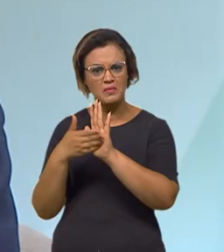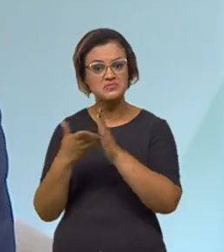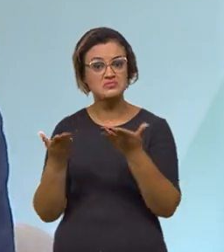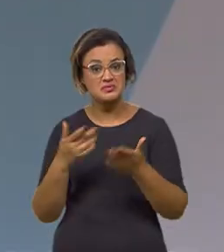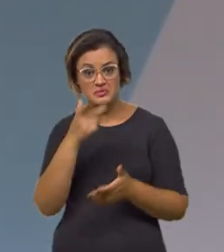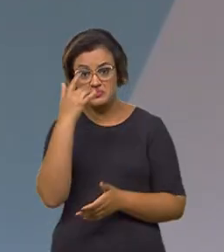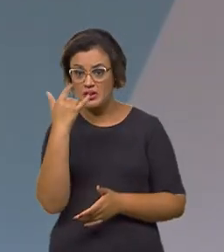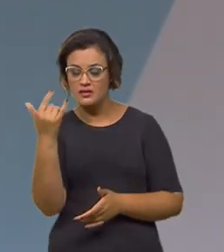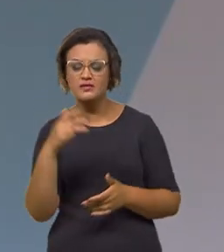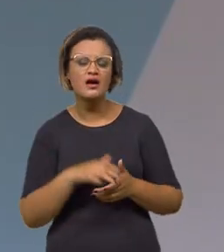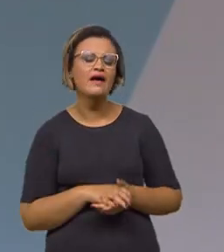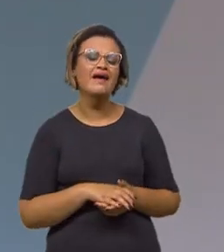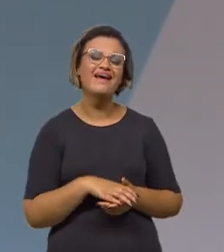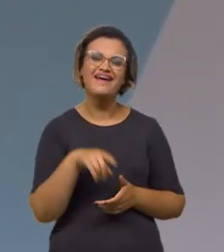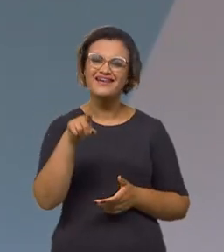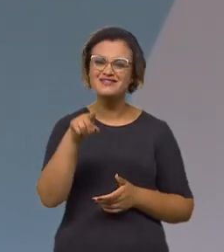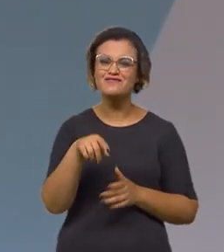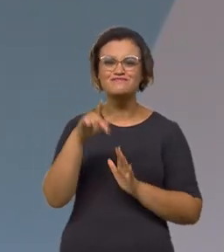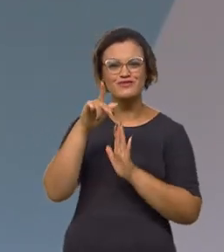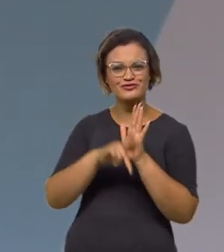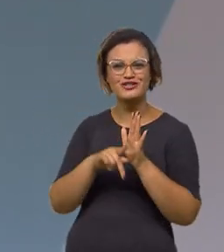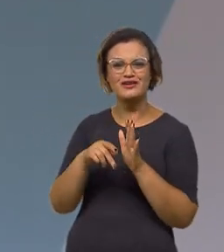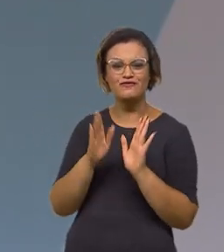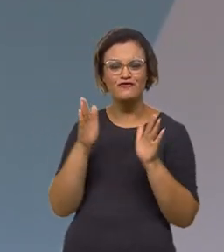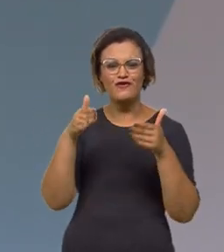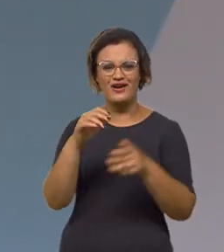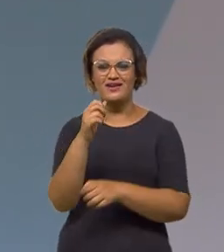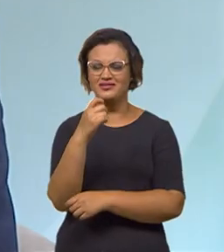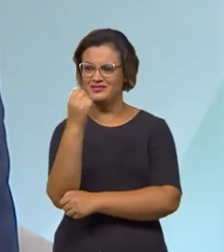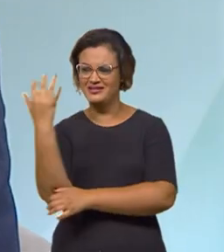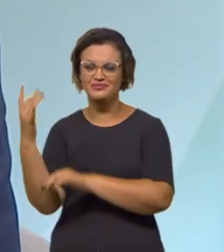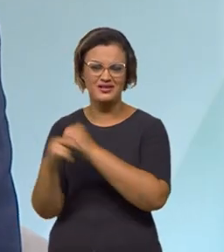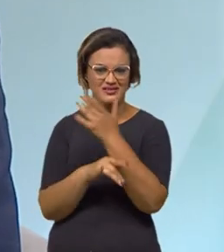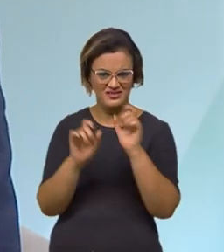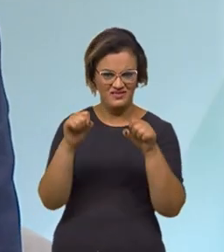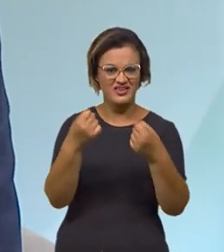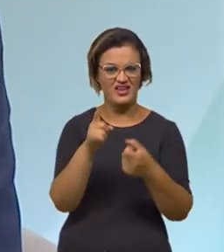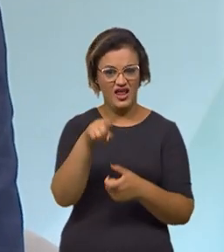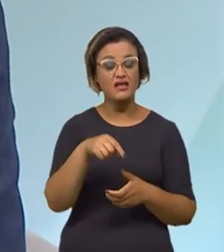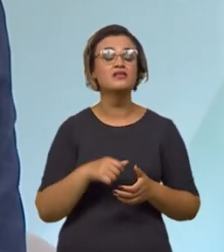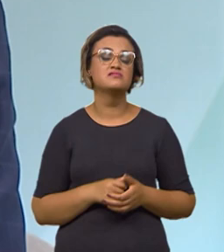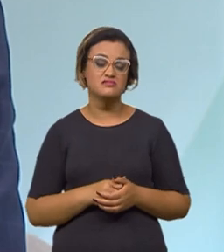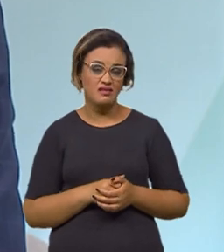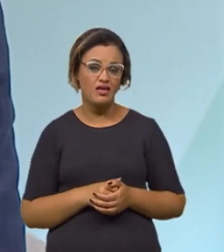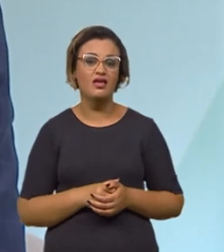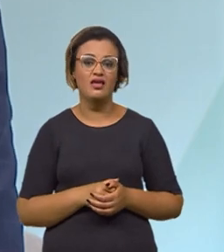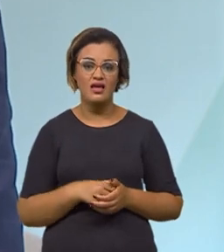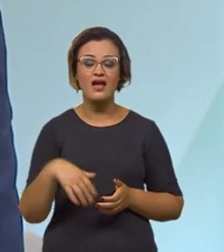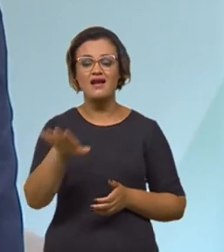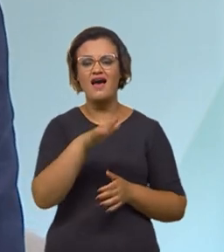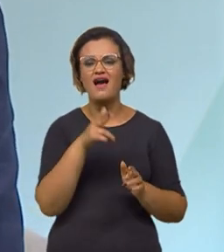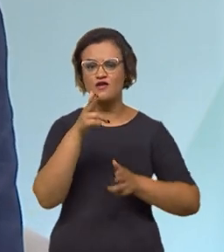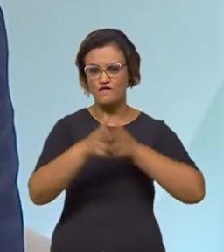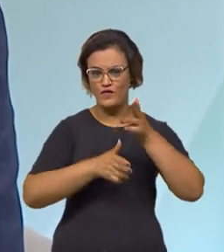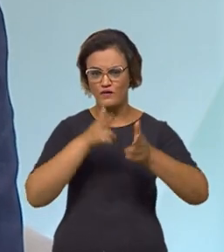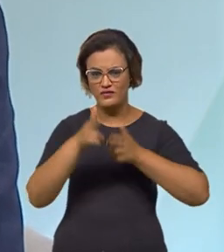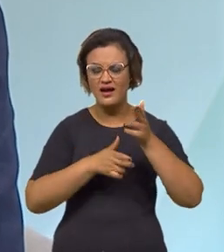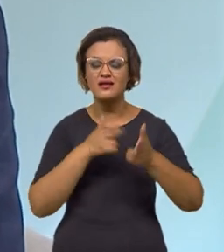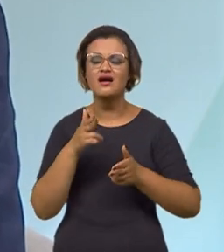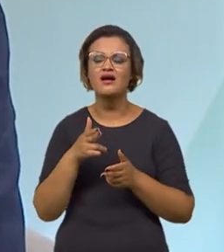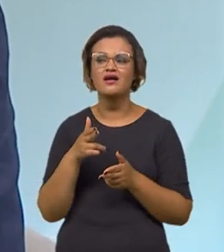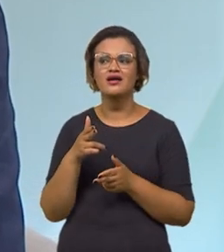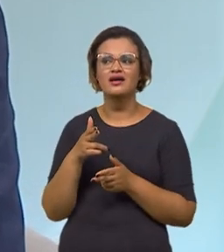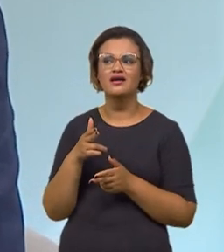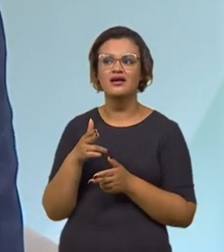bola da vez. Inclusive nessa questão de projetos verdes de infraestrutura. Exatamente. No setor ferroviário, por exemplo, todos os nossos projetos já estão pré